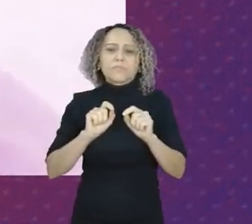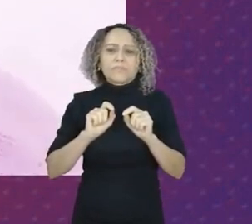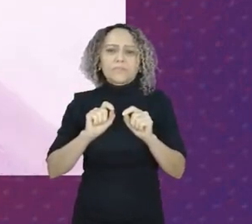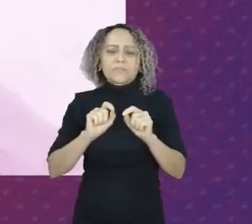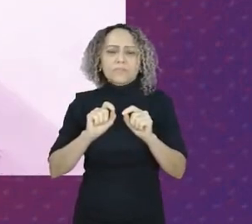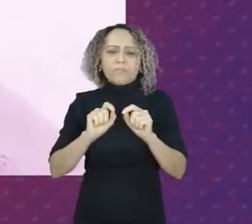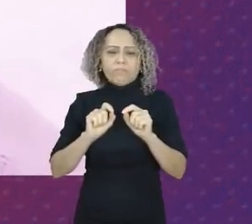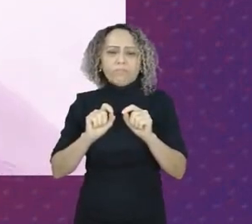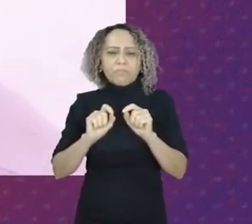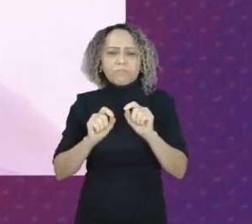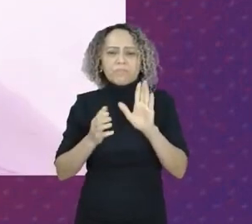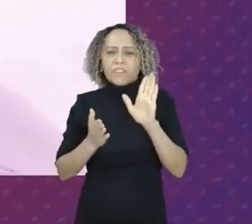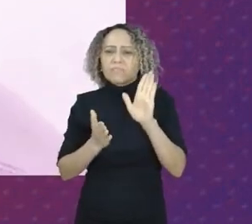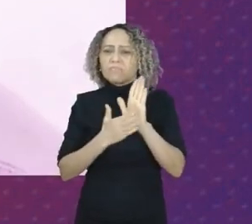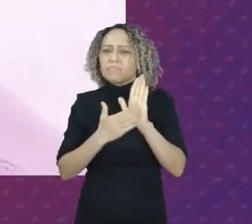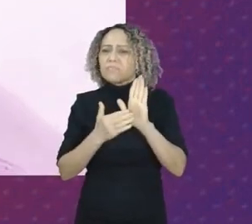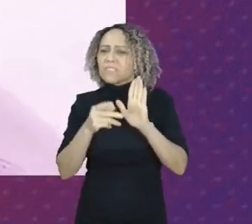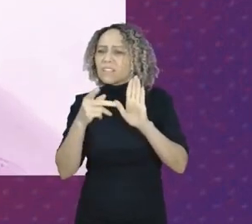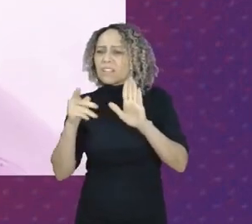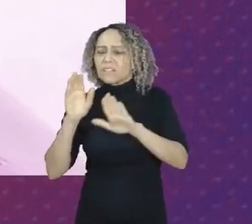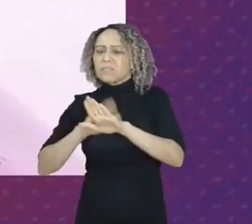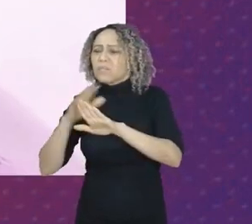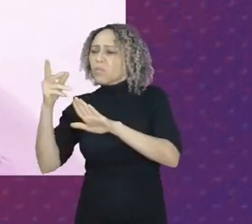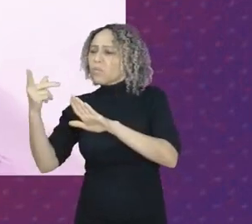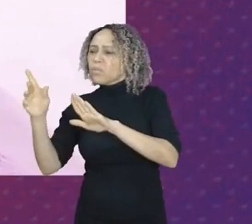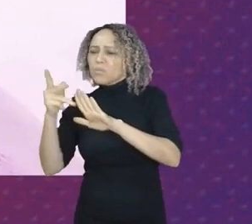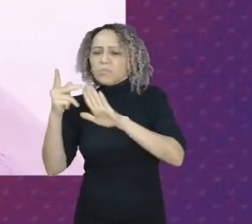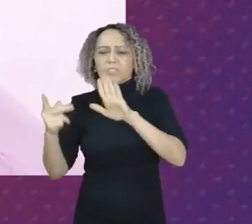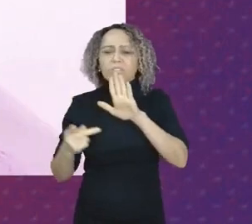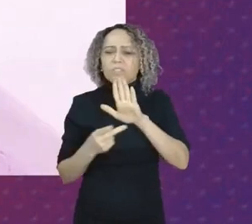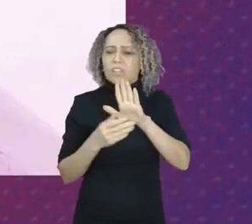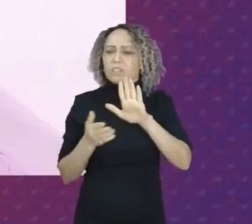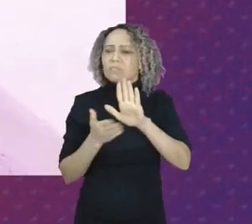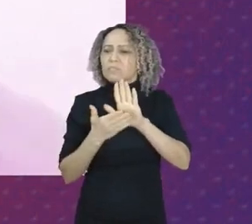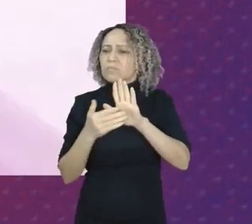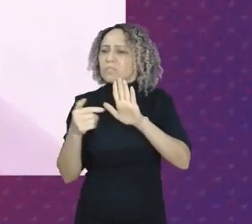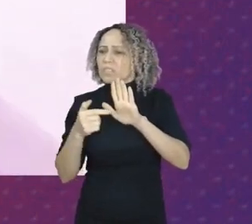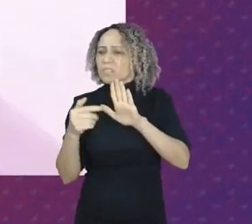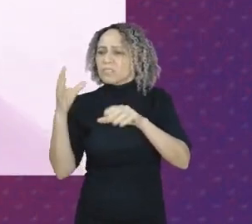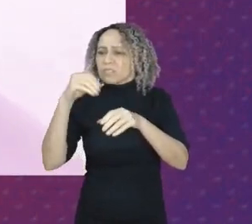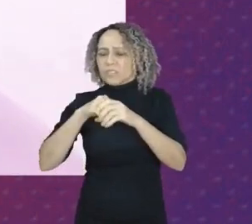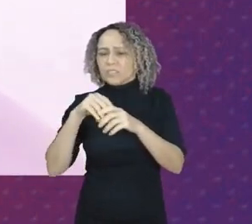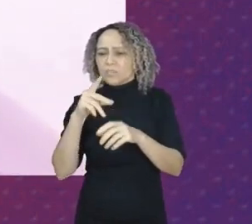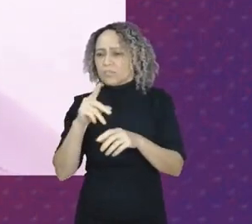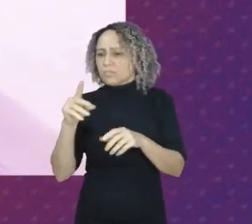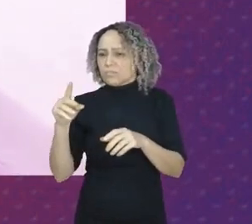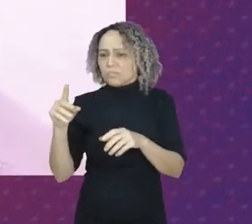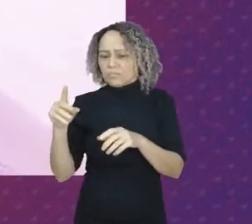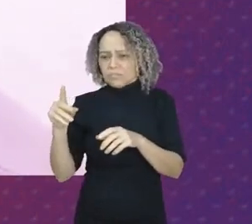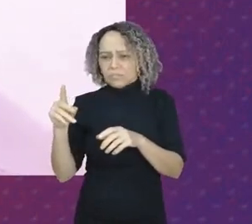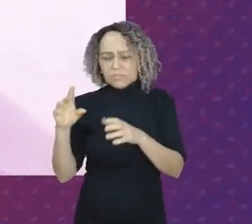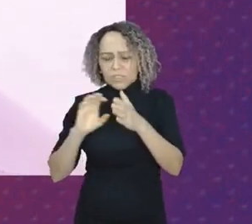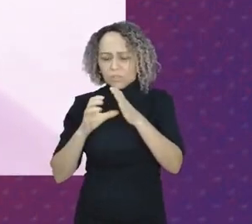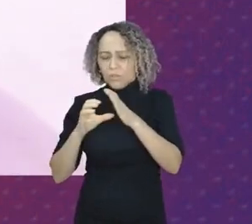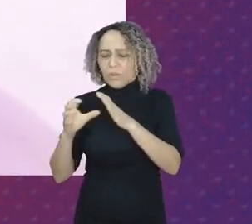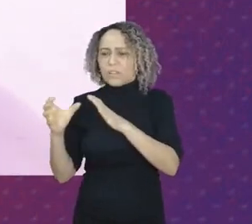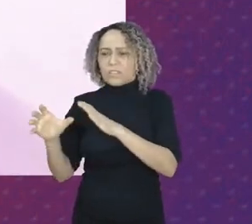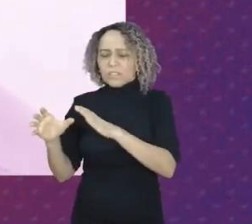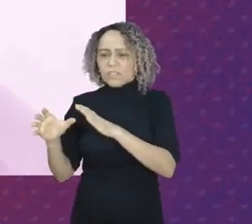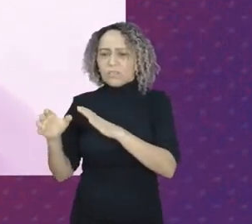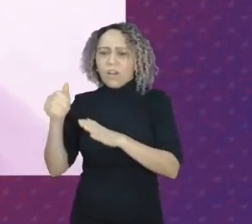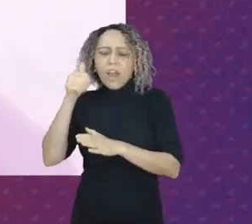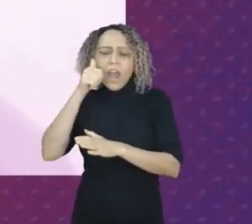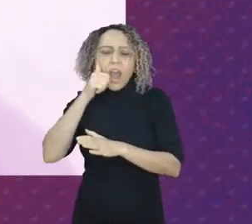apresentar o seu projeto político partidário. A mulher negra, ela está a todo